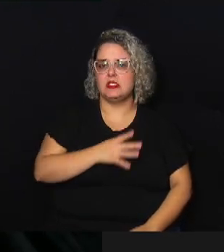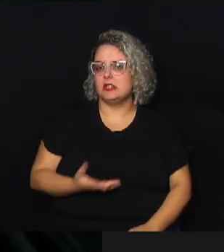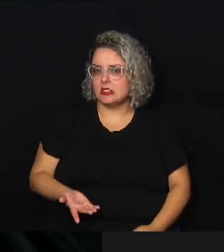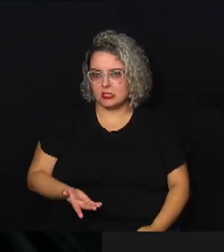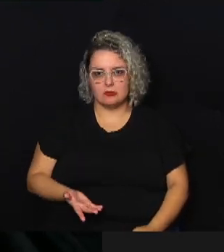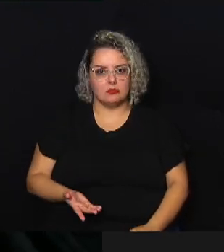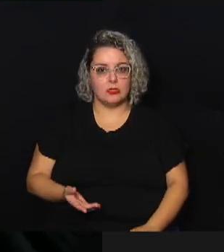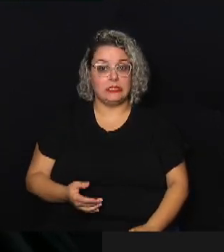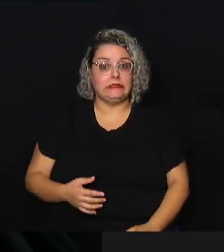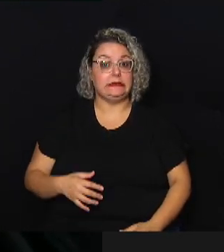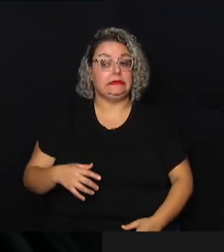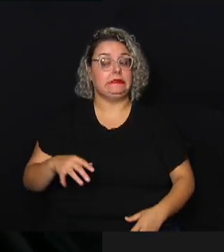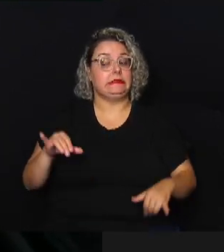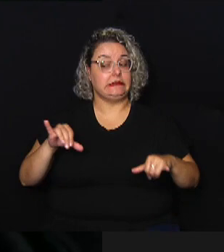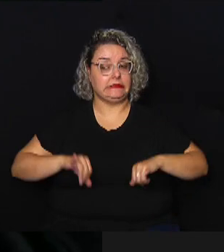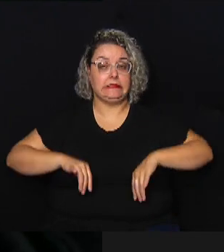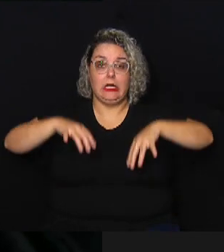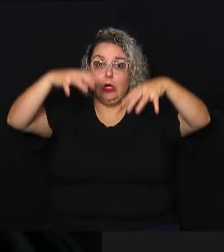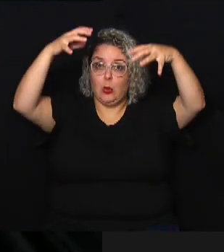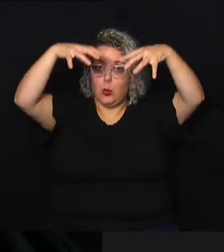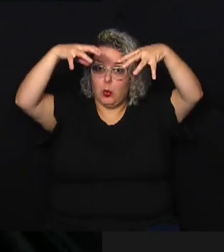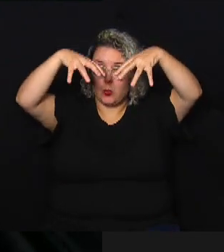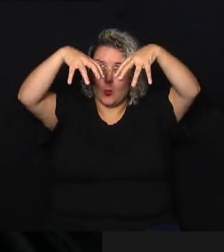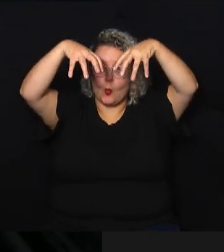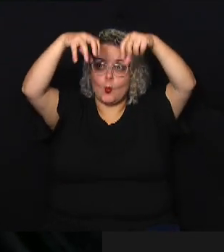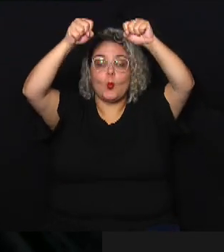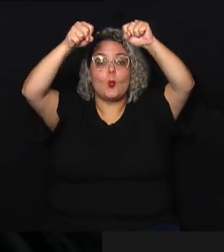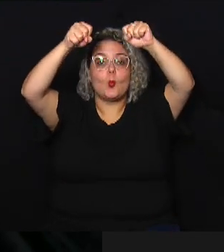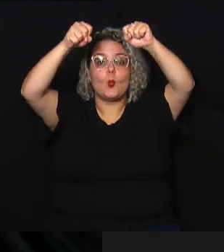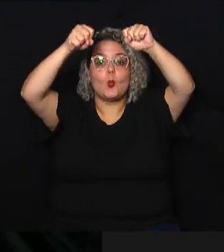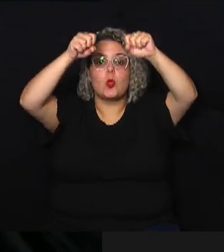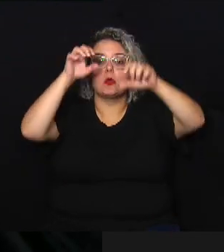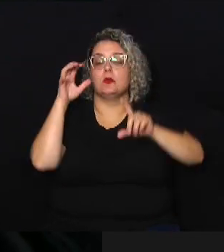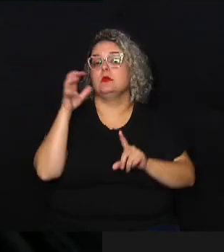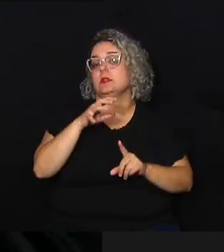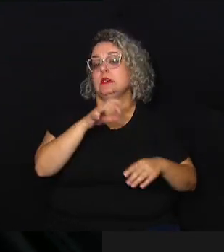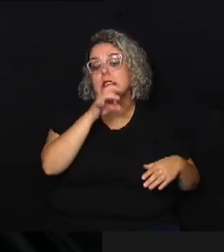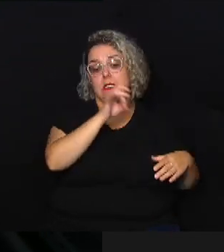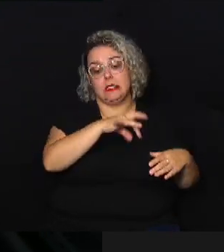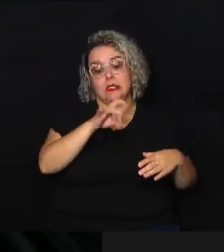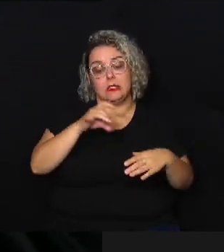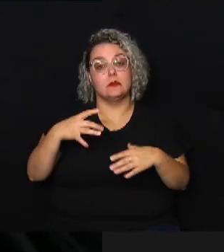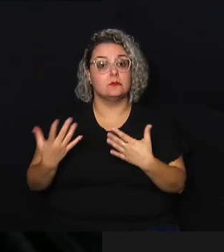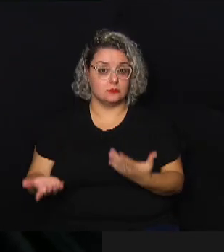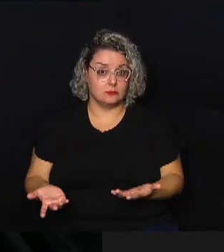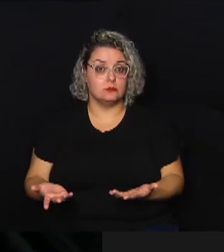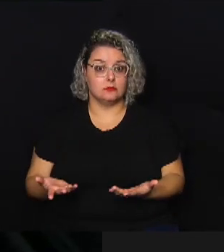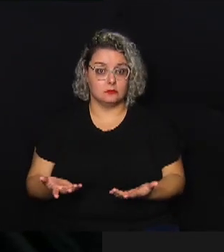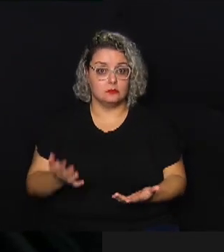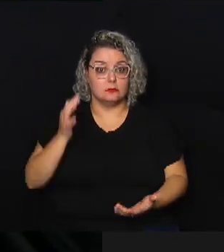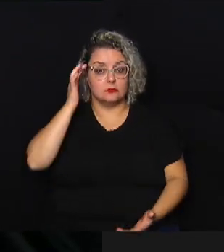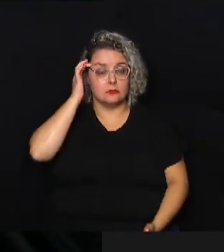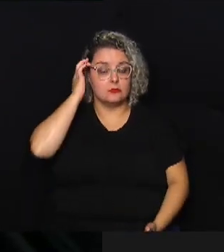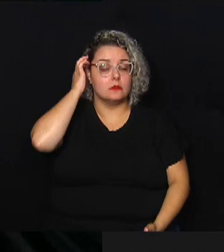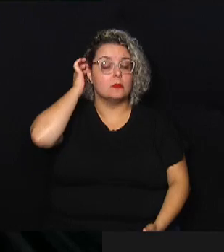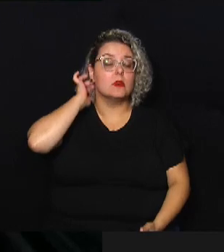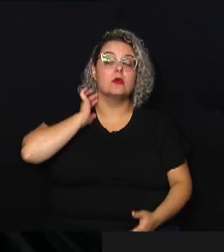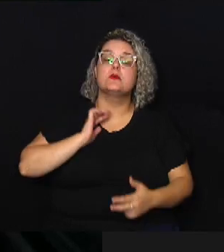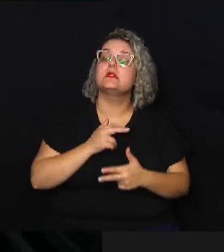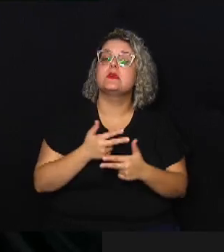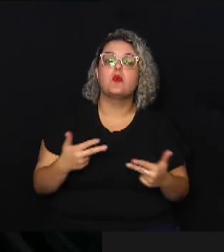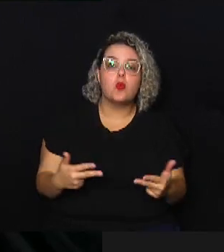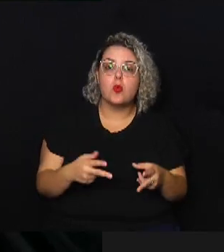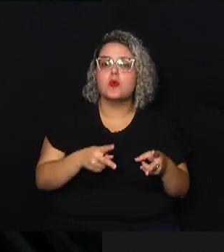a estiagem com impacto na produção agrícola então são fenômenos fenômenos que a gente